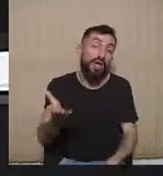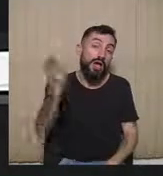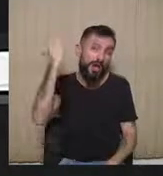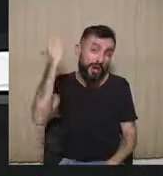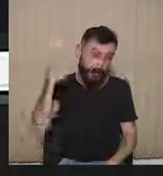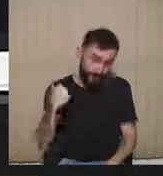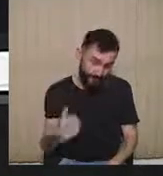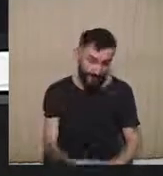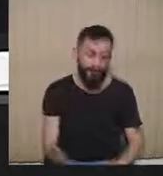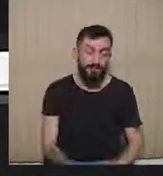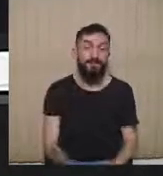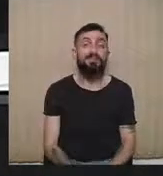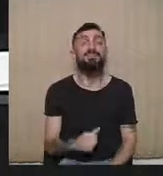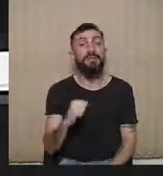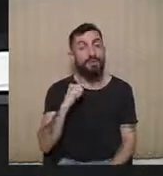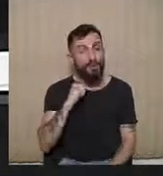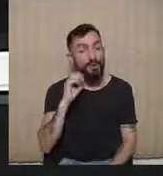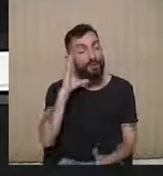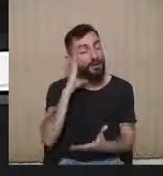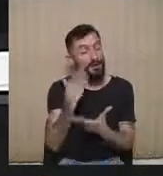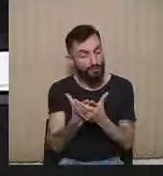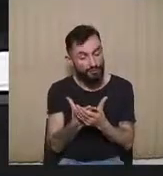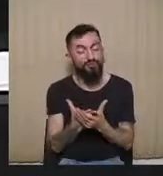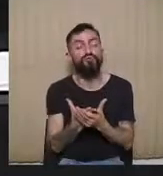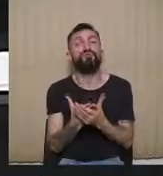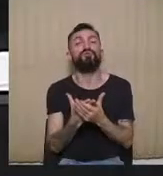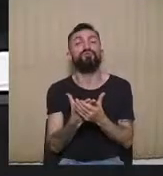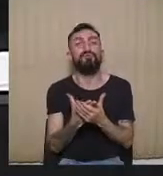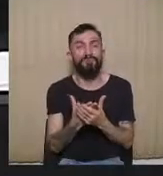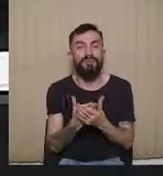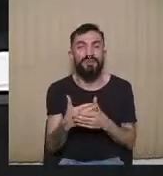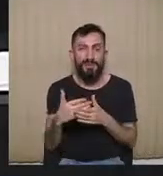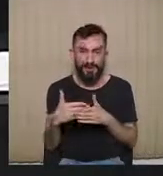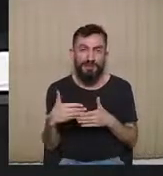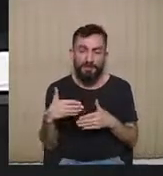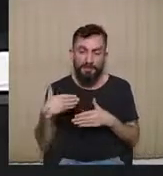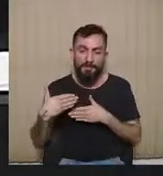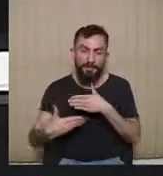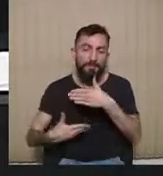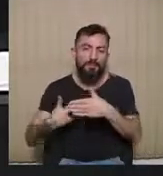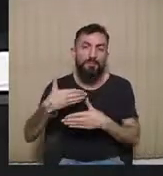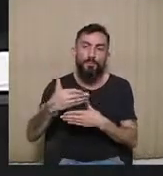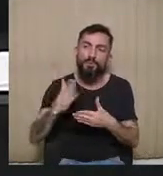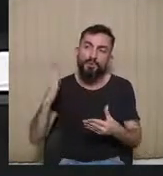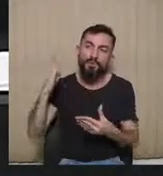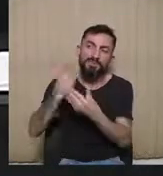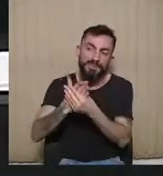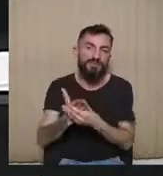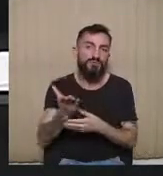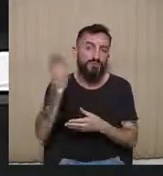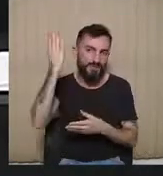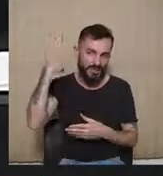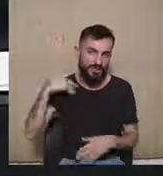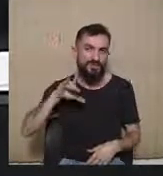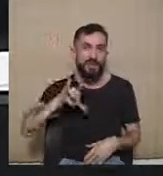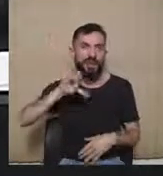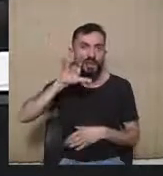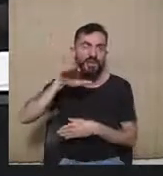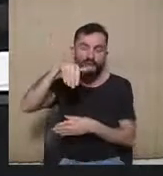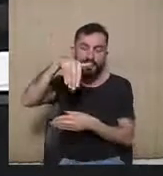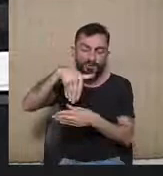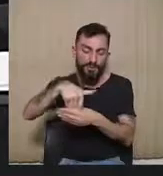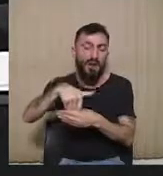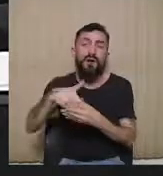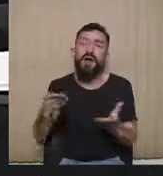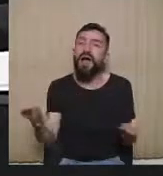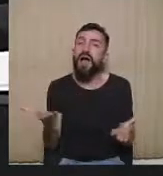esse procedimento, esses processos que foram imaginados para um direito eleitoral 1.0, vamos dizer assim, hoje eles